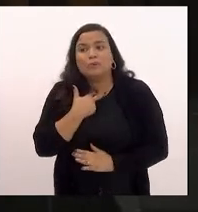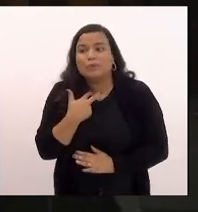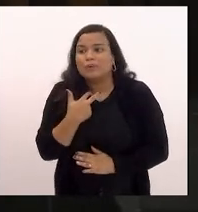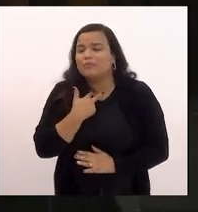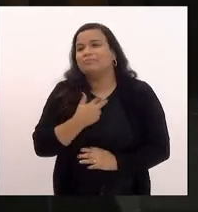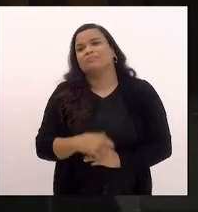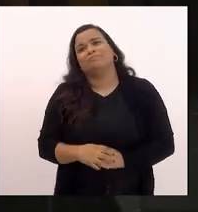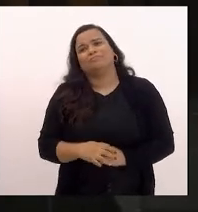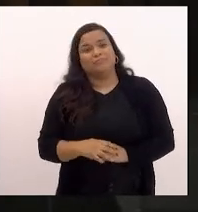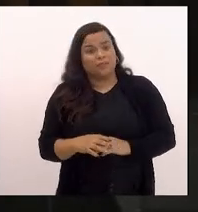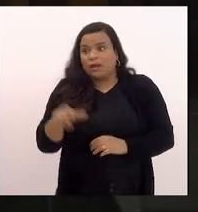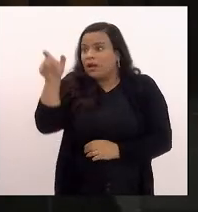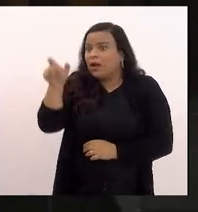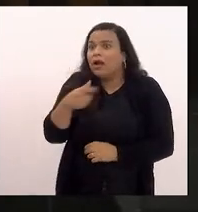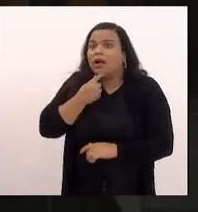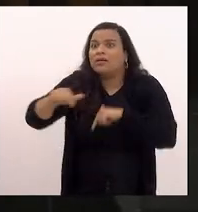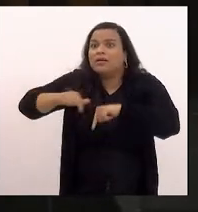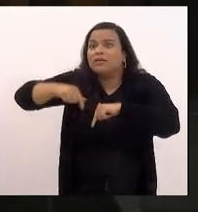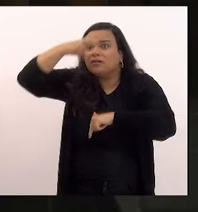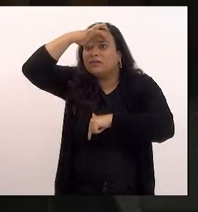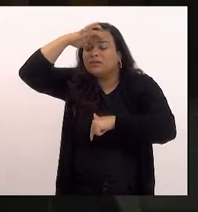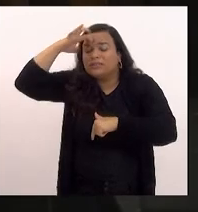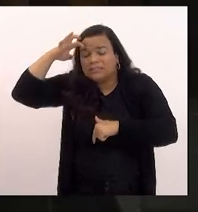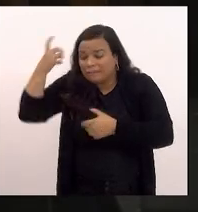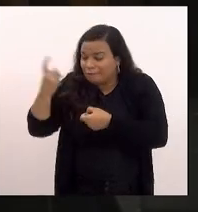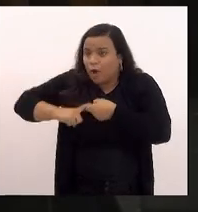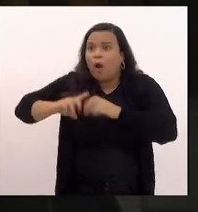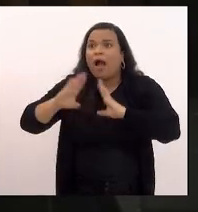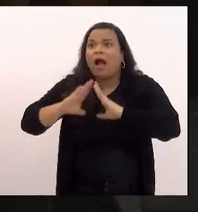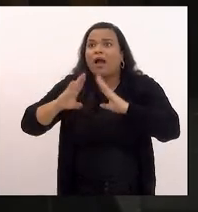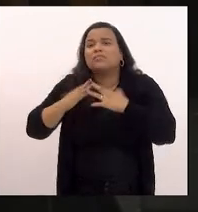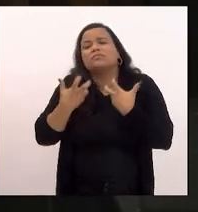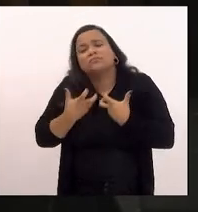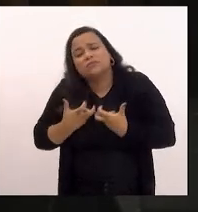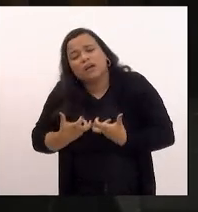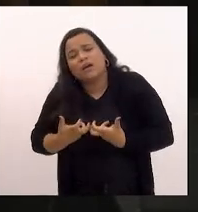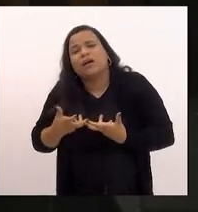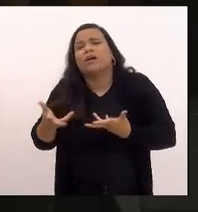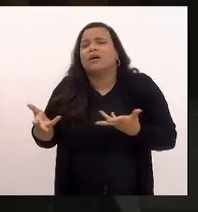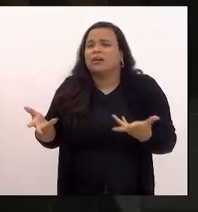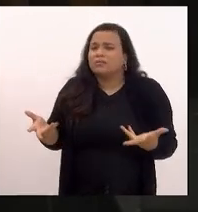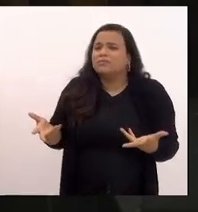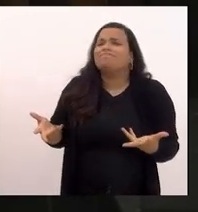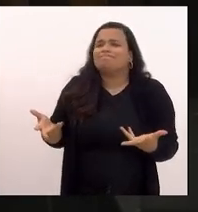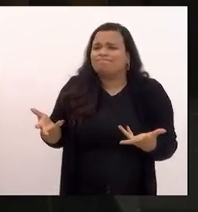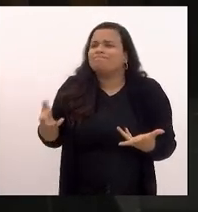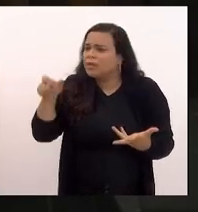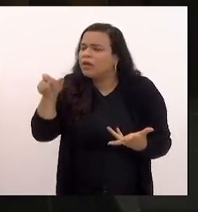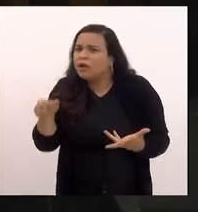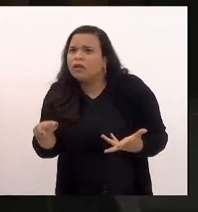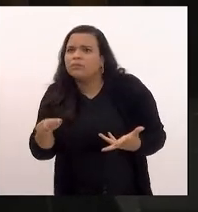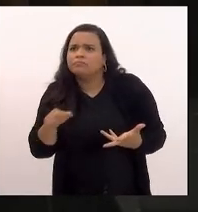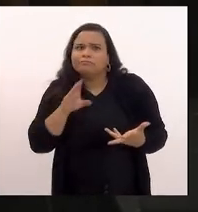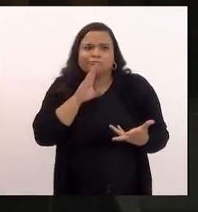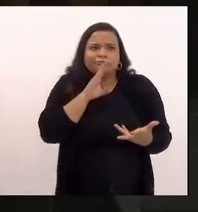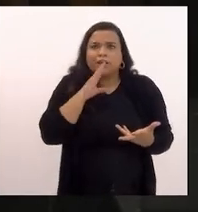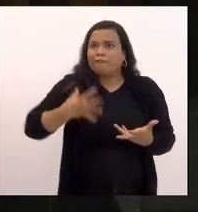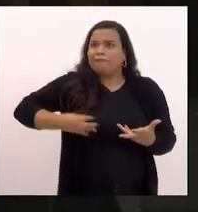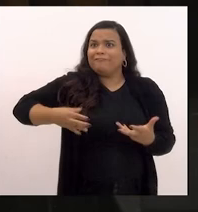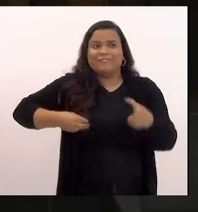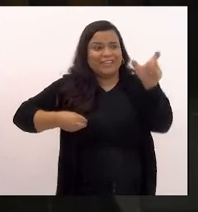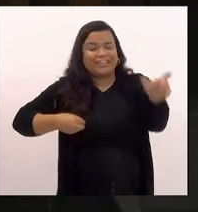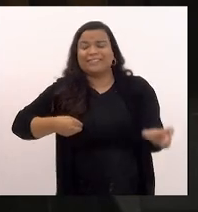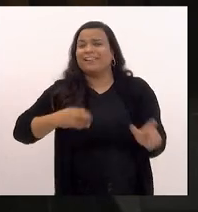o cara estava desarmado chegando na sua própria casa vindo do trabalho cansado com a sua filha esperando